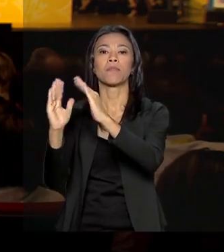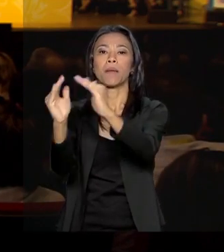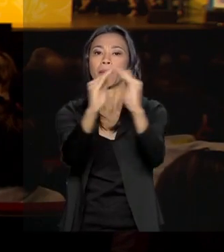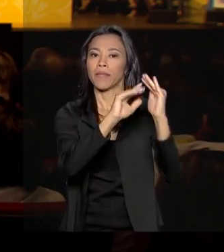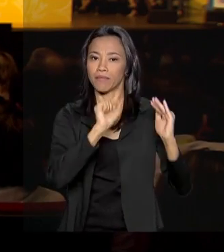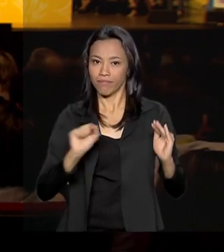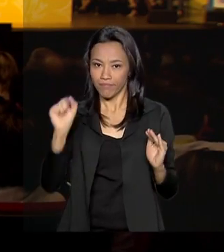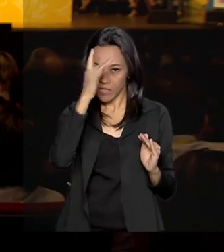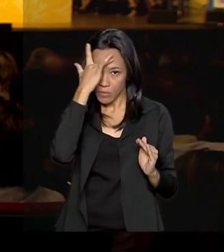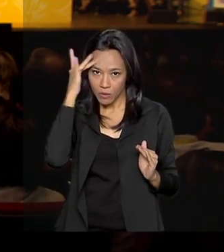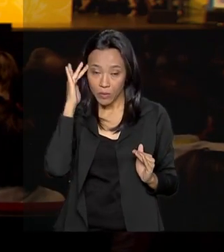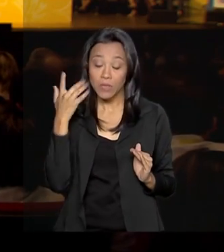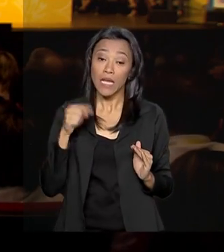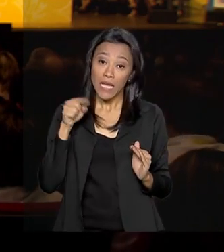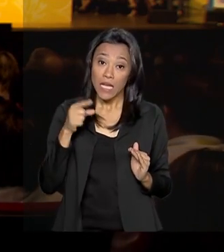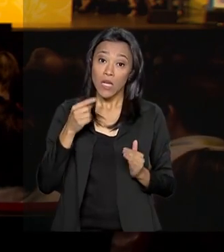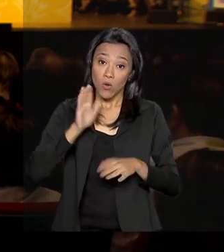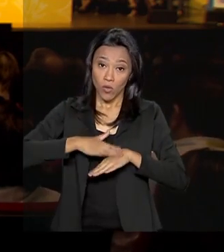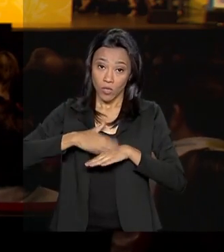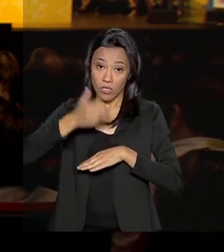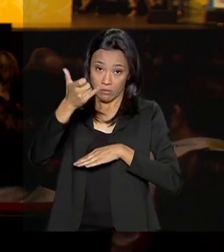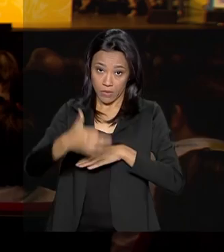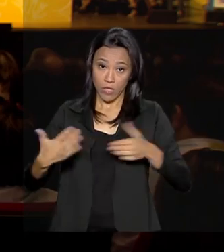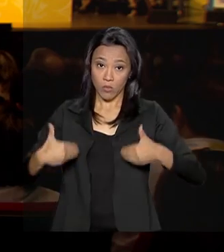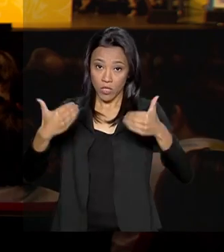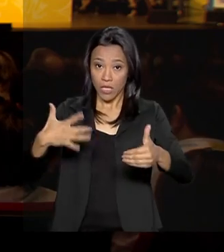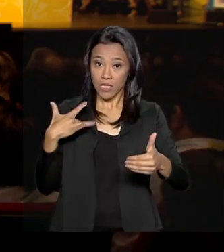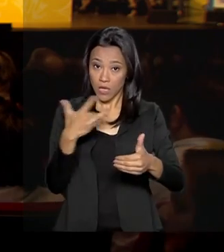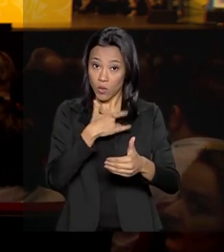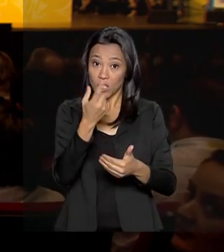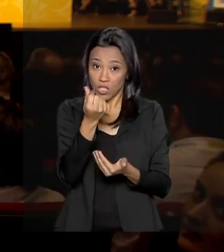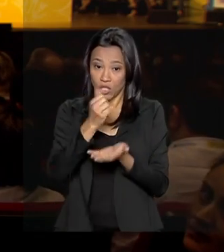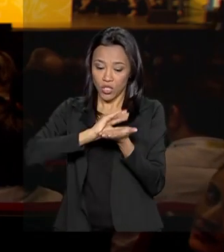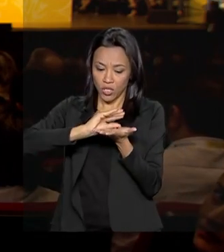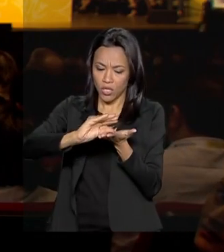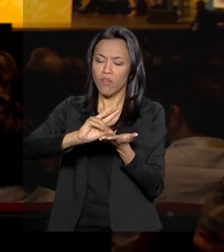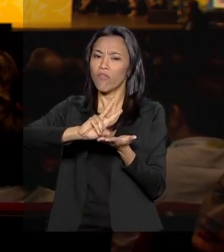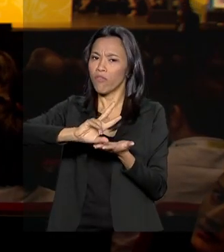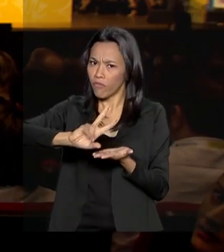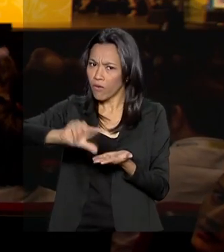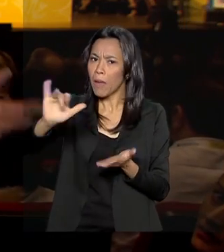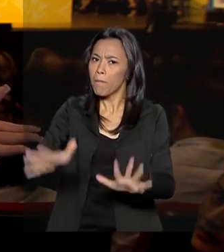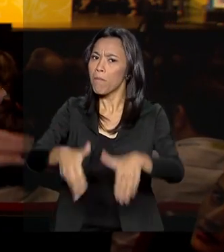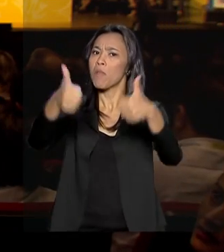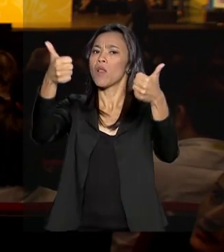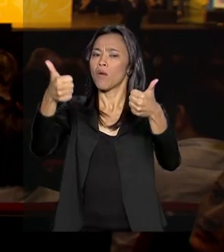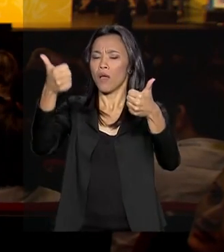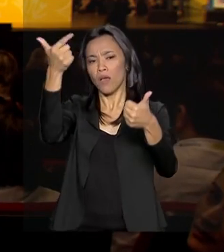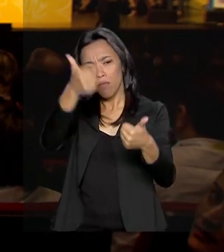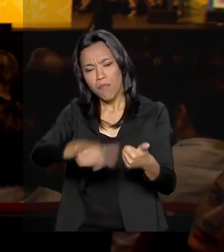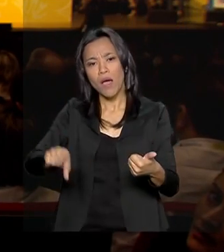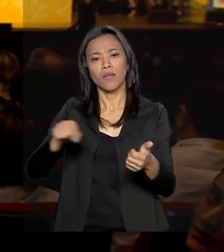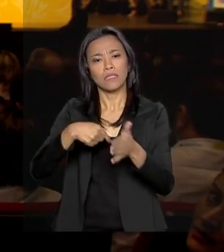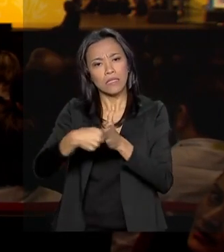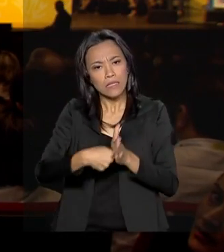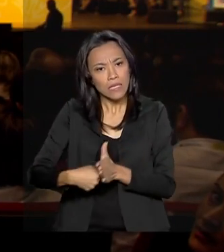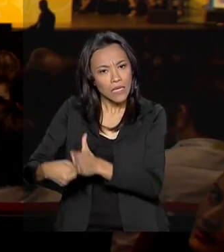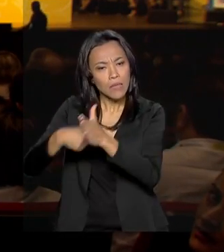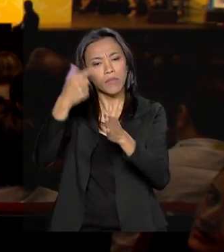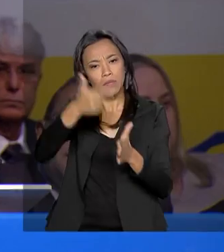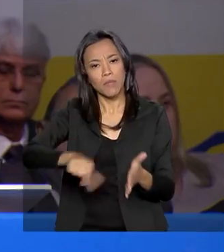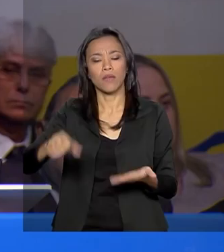Saúde, esse investimento no programa deve ampliar e melhorar o atendimento, com mais consultas, exames e